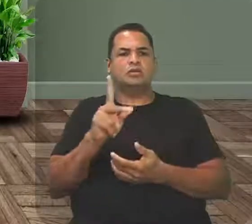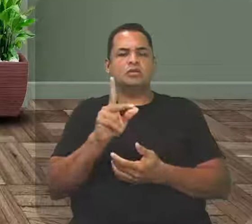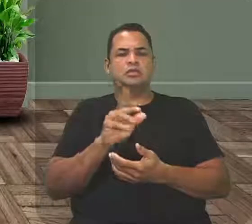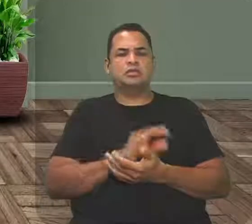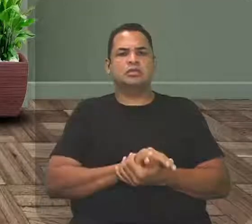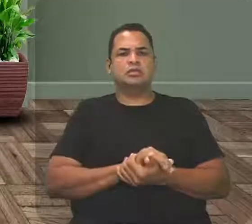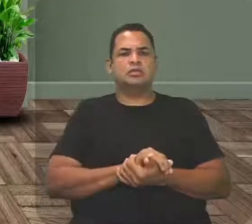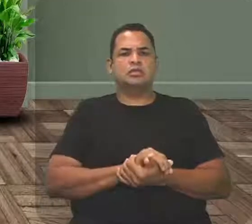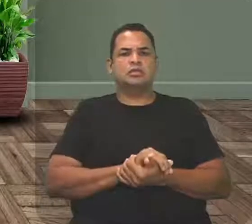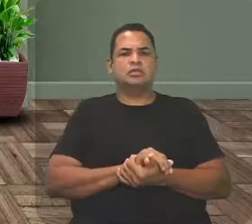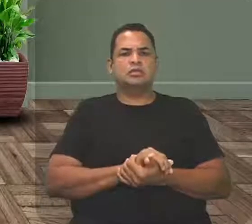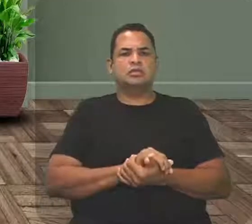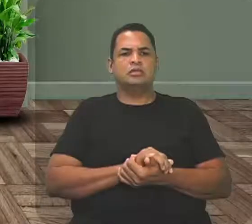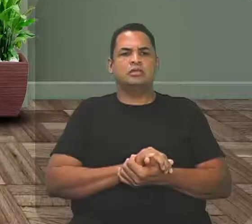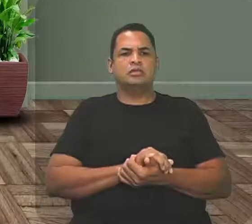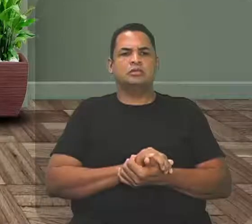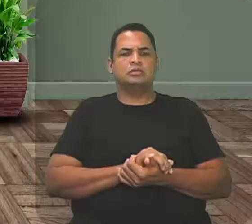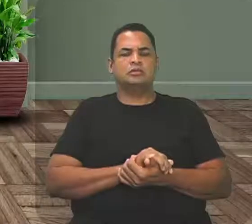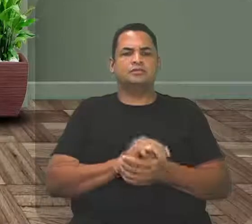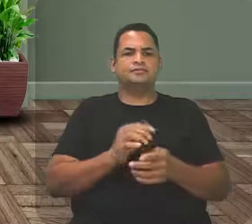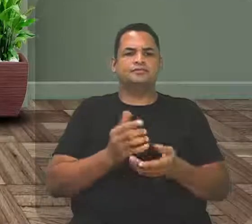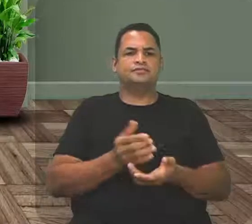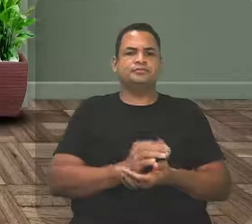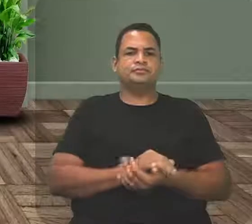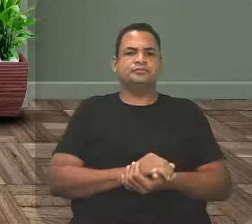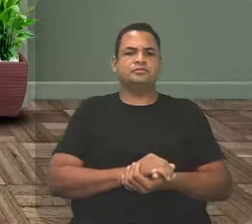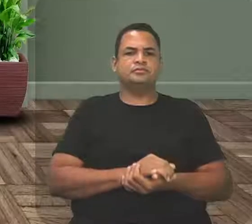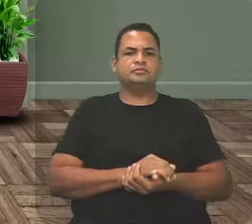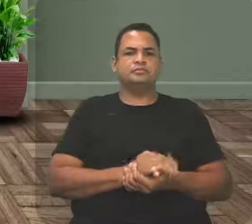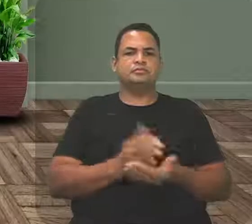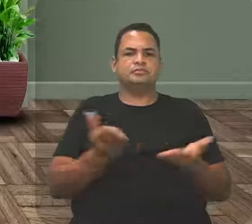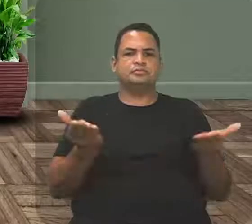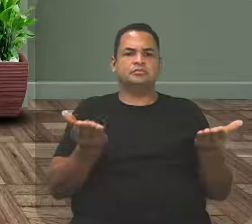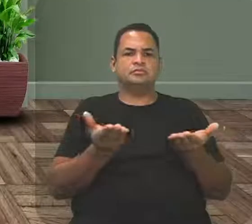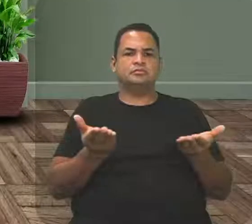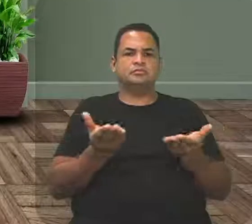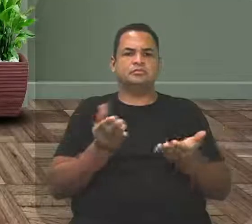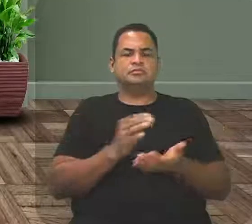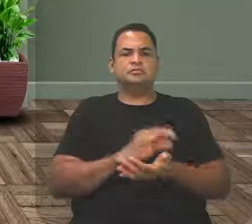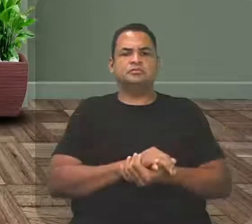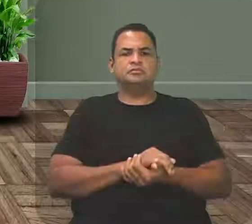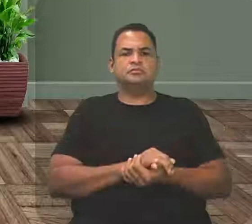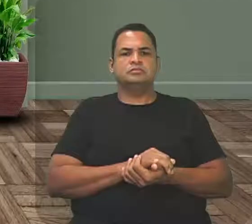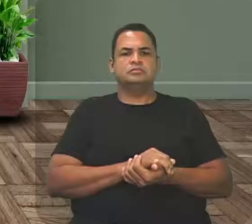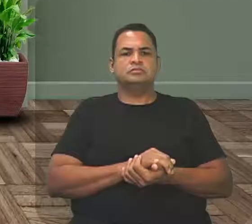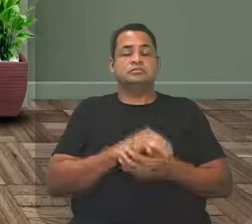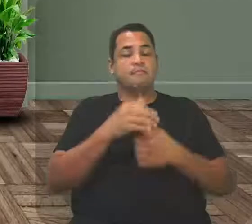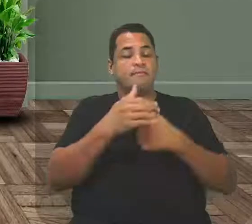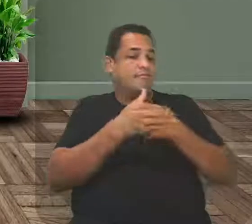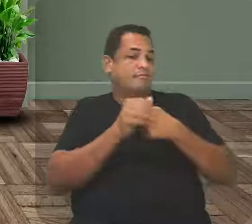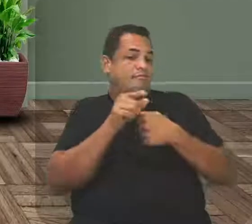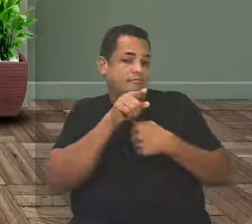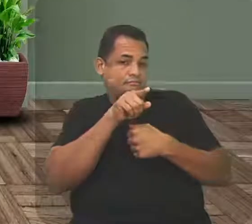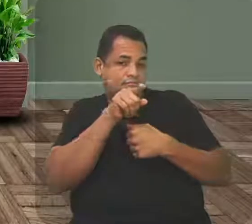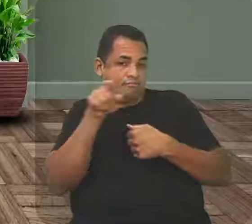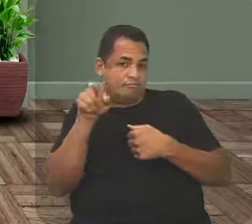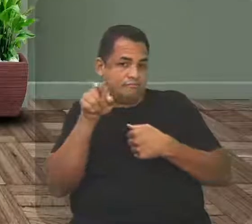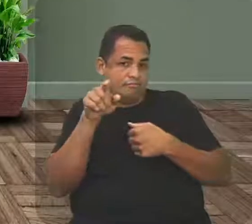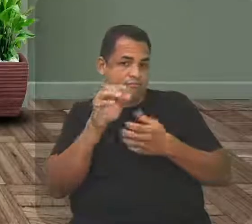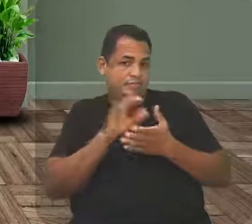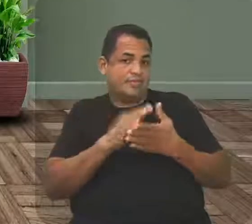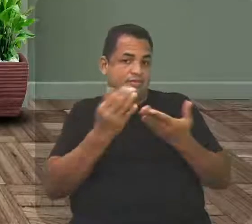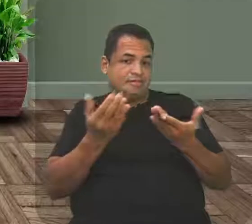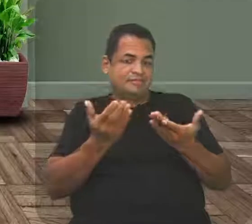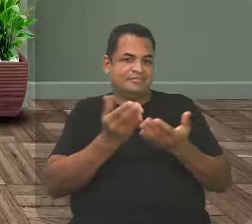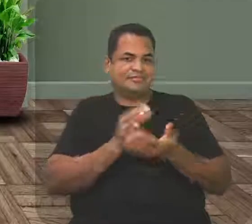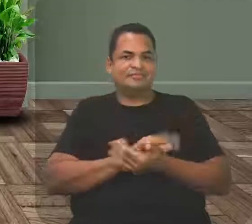Muito bem. Logo, hoje, impessoal também. Agora, nesse momento, amados, eu quero trazer a surpresa,